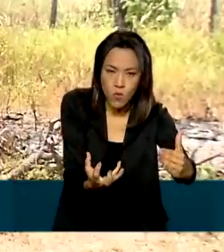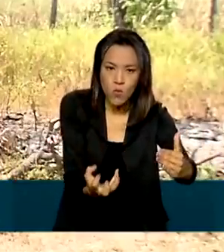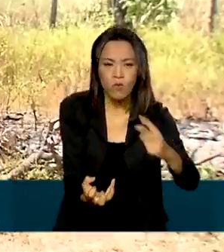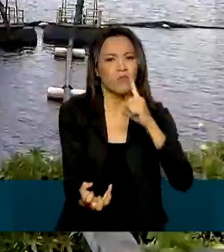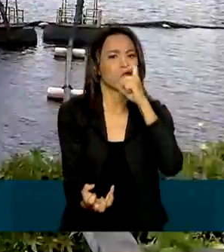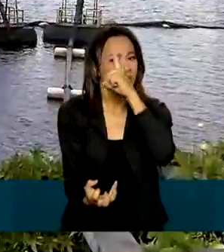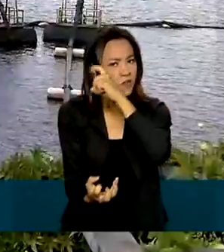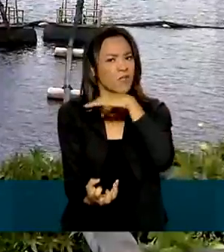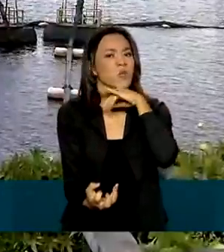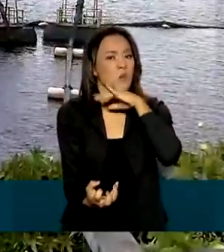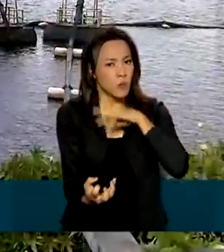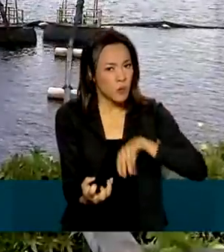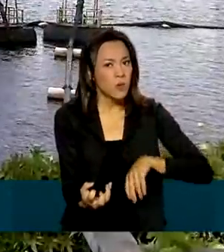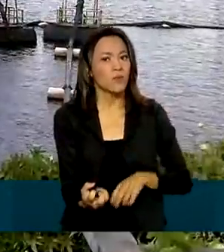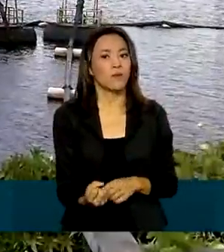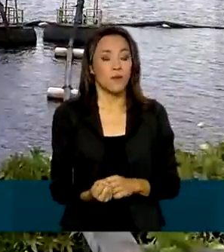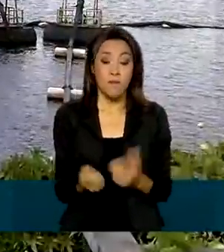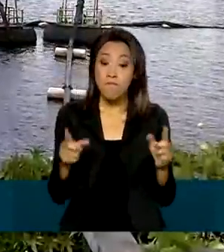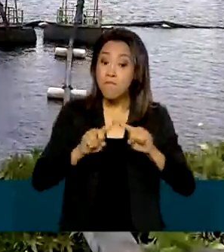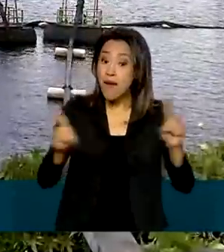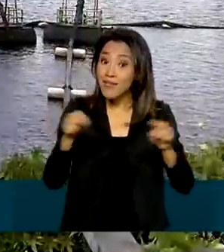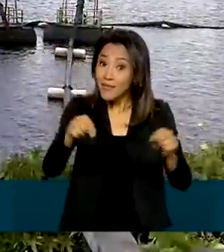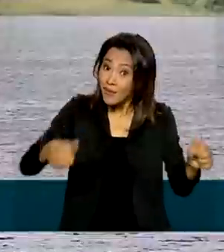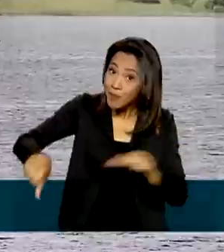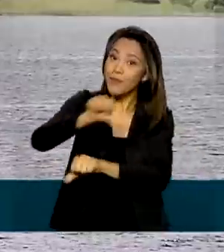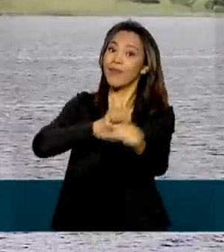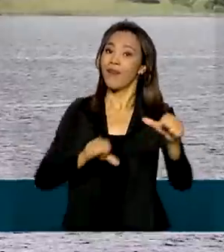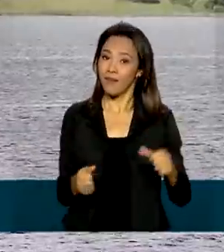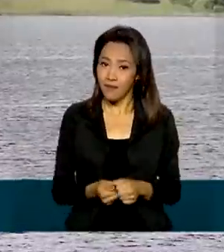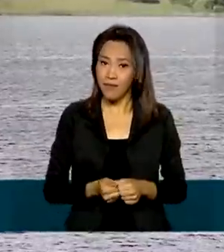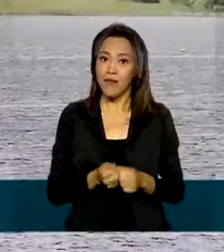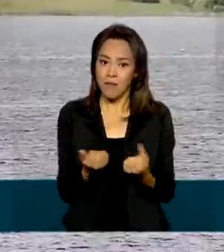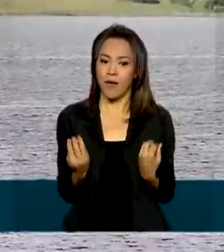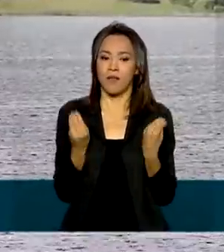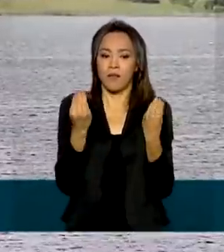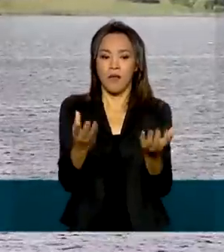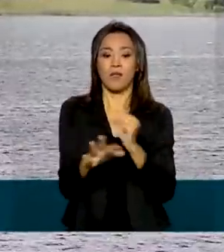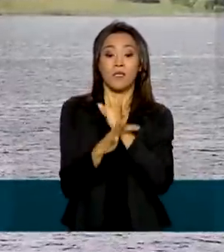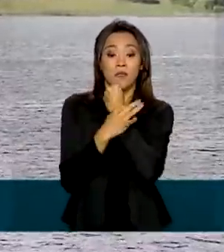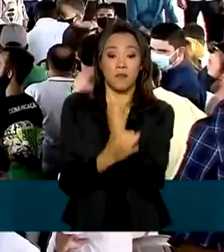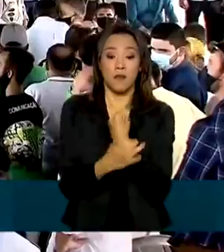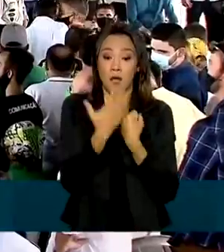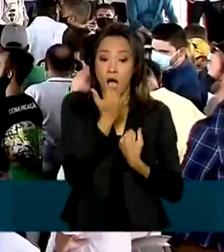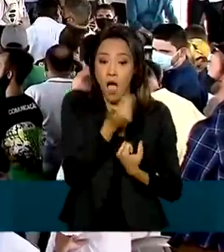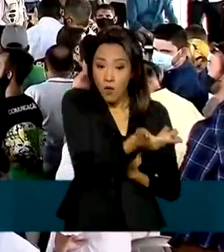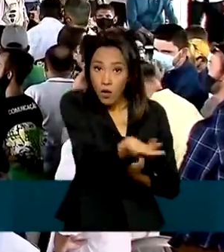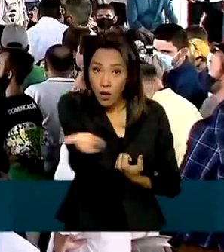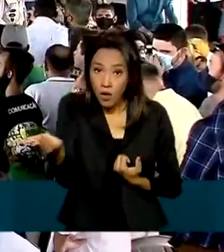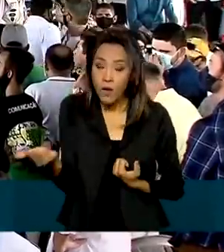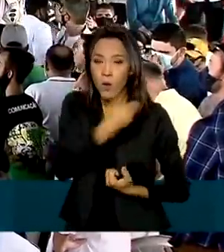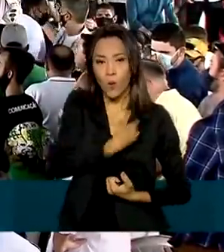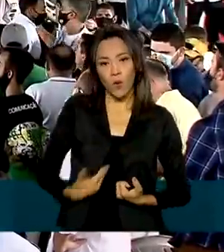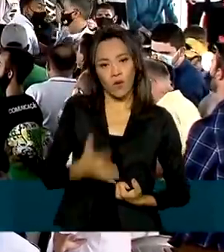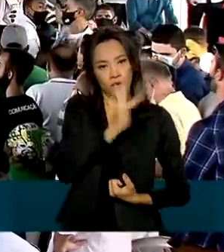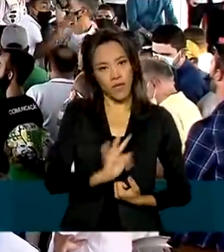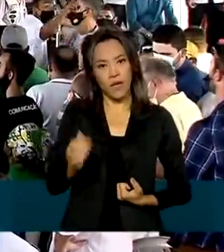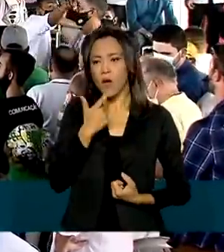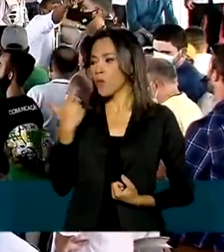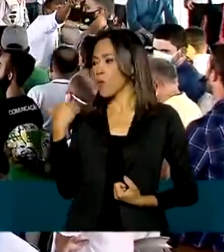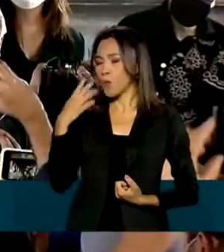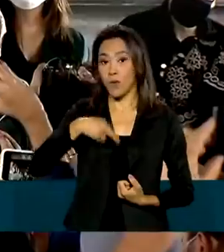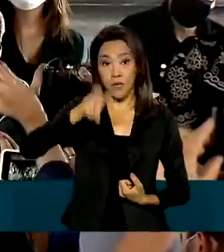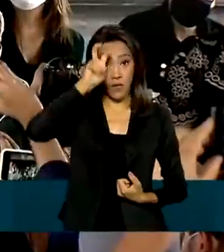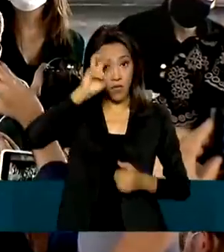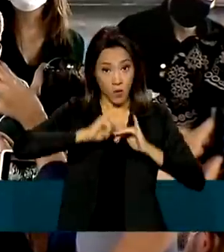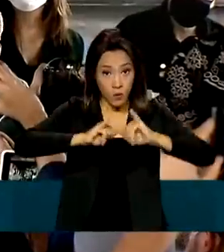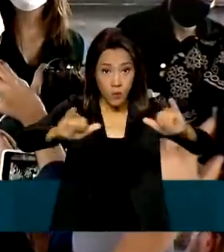aqui foi muito ruim. Mas agora essa realidade vai mudar. Para garantir a segurança hídrica da região, o governo federal anunciou nesta quinta